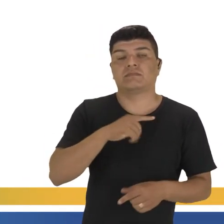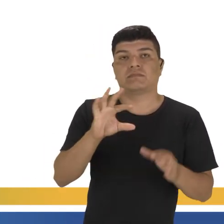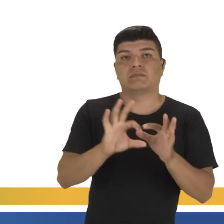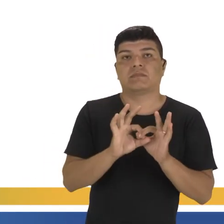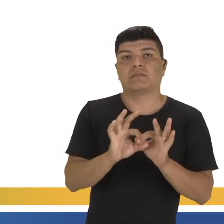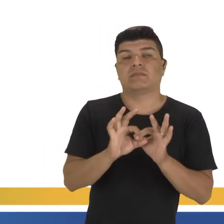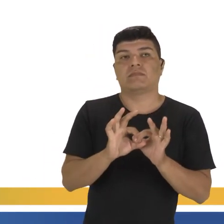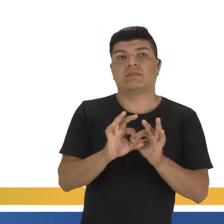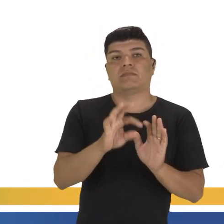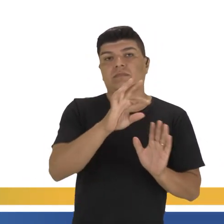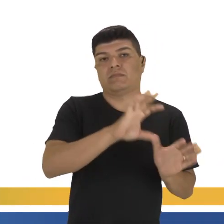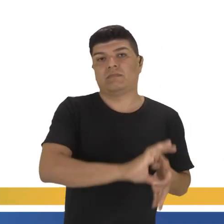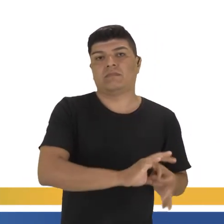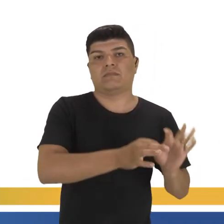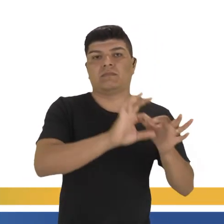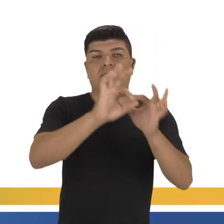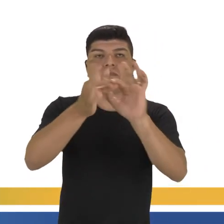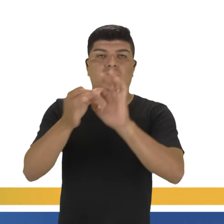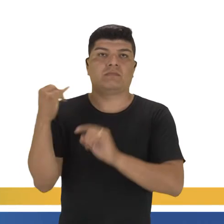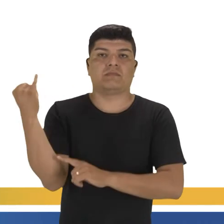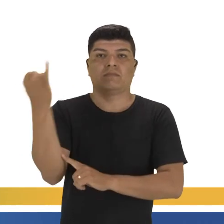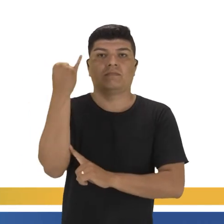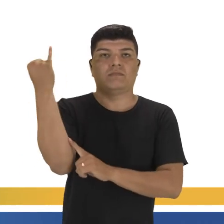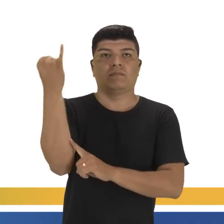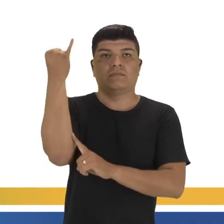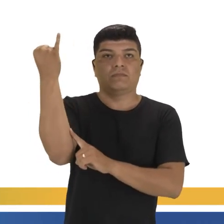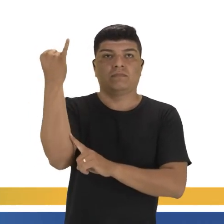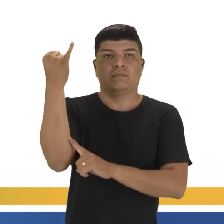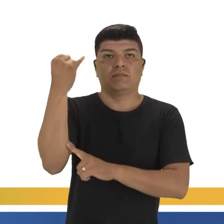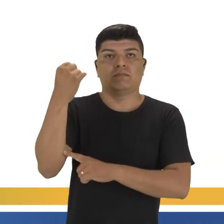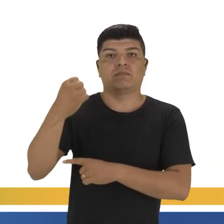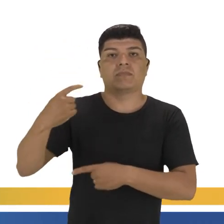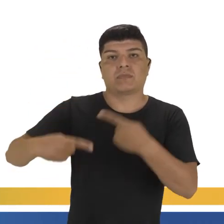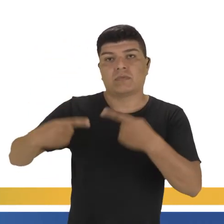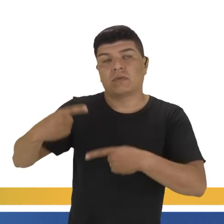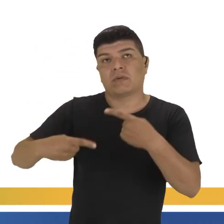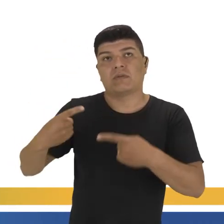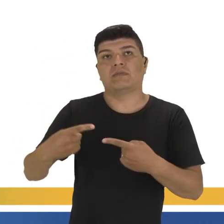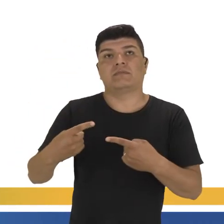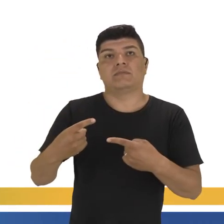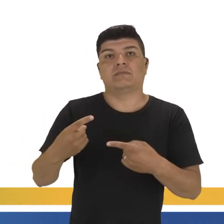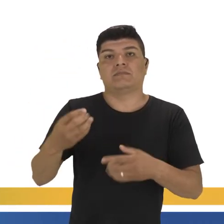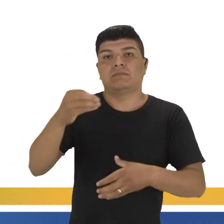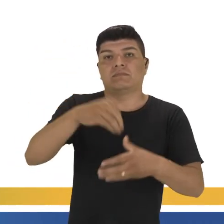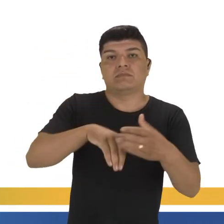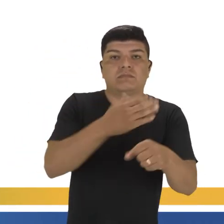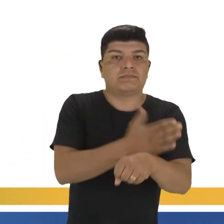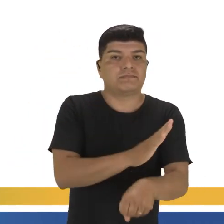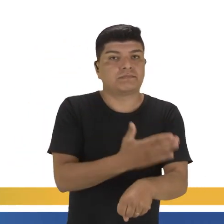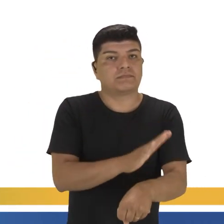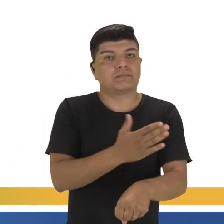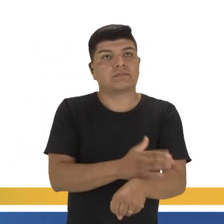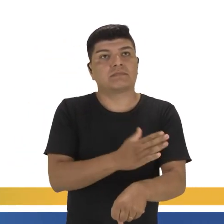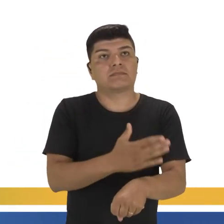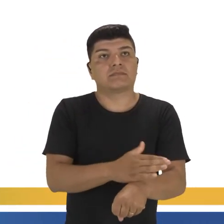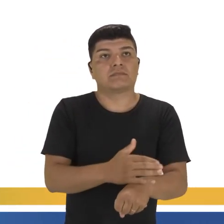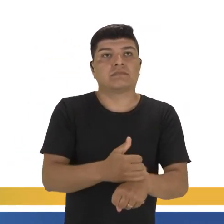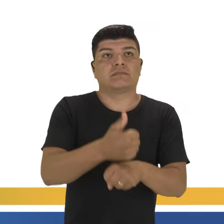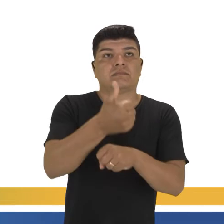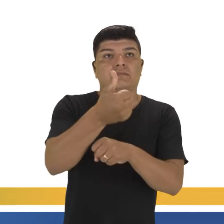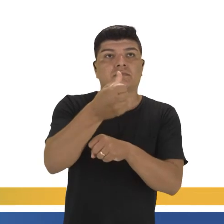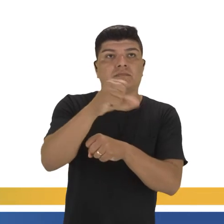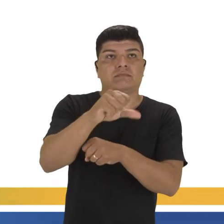está ligado a um contexto importante. Presta atenção. Uma política foi sendo aos poucos colocada em prática, desde